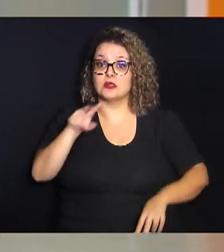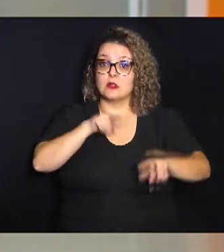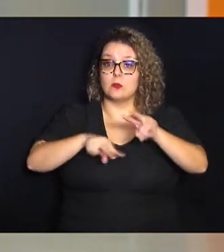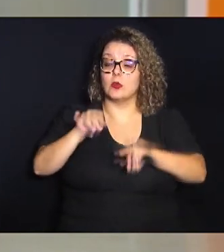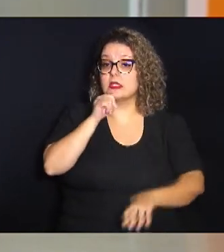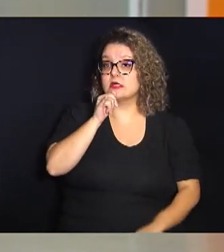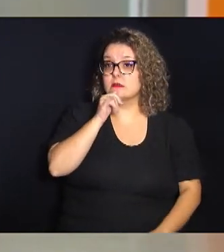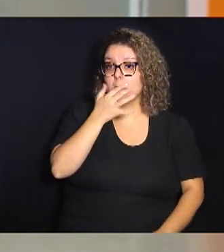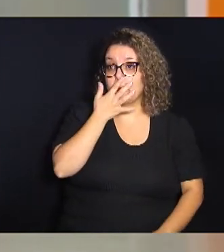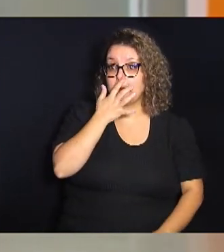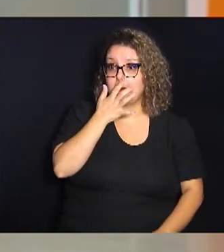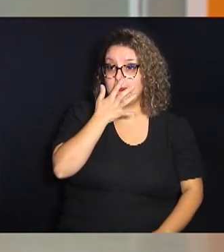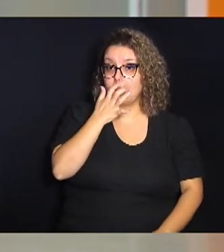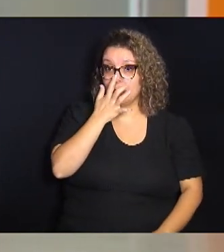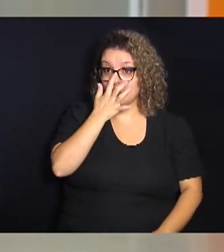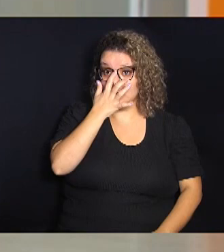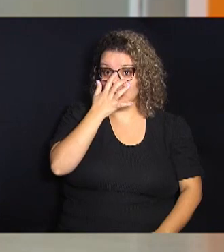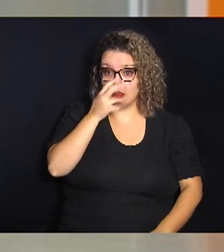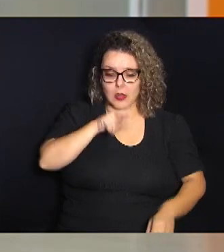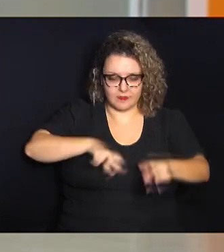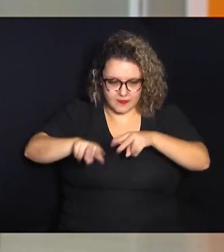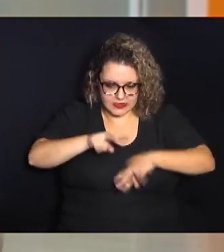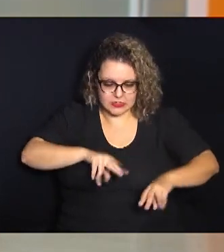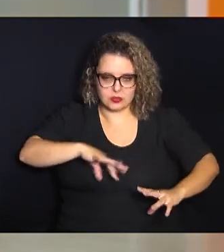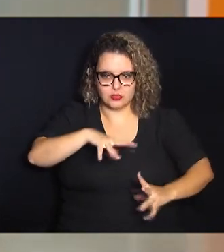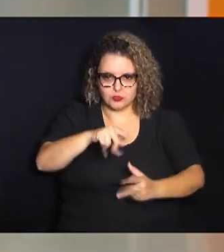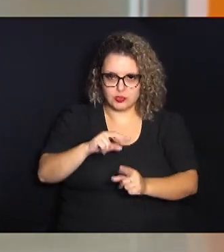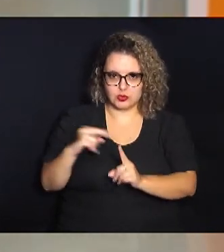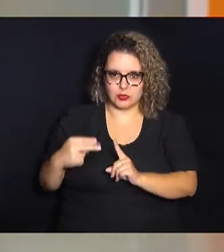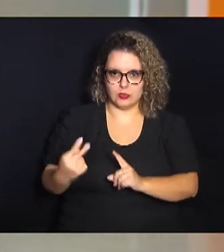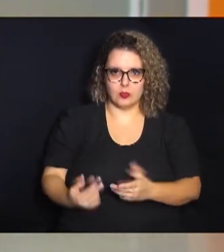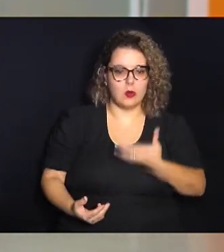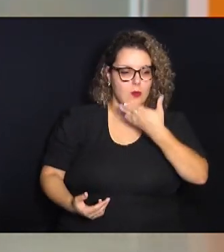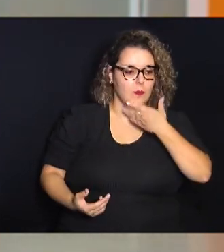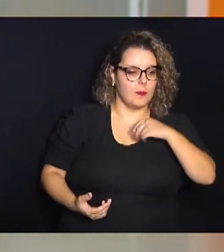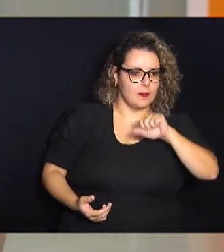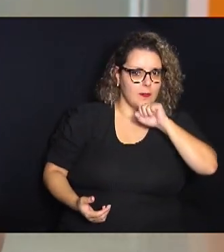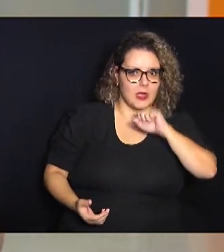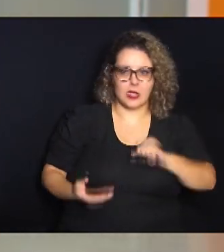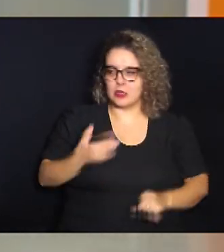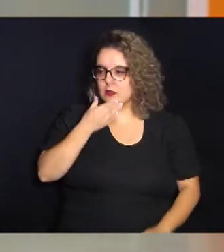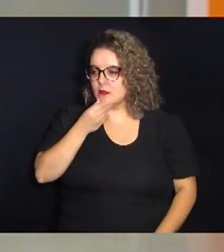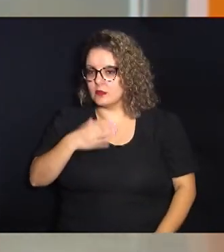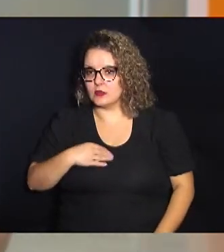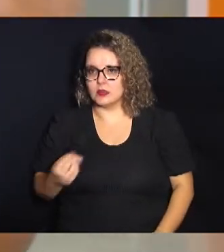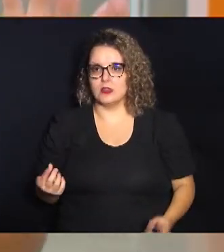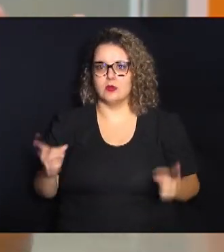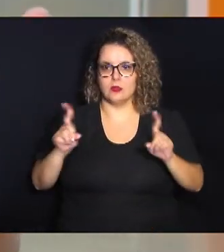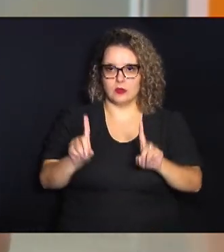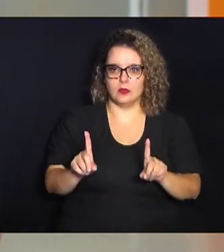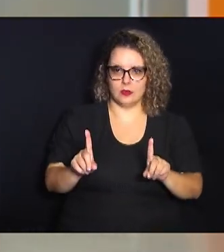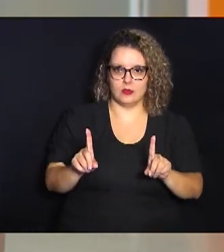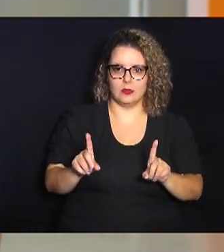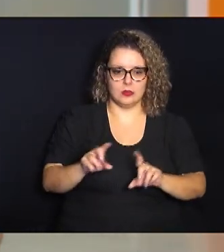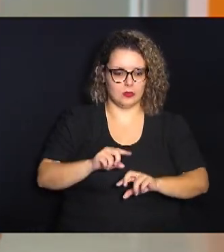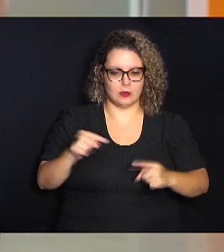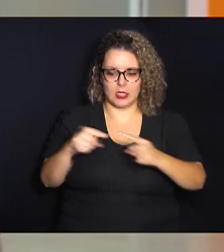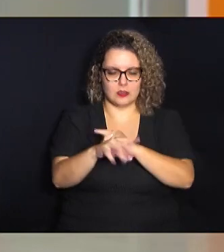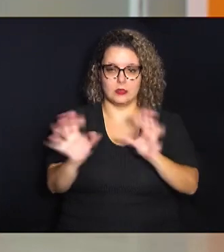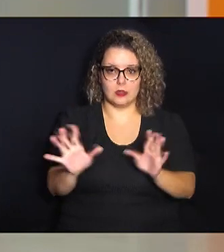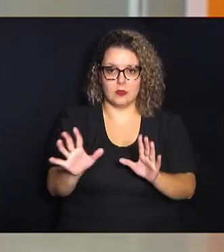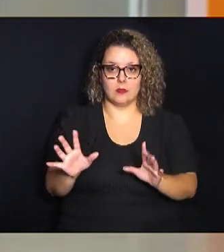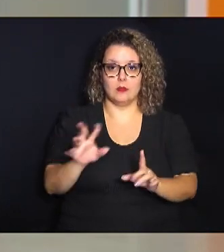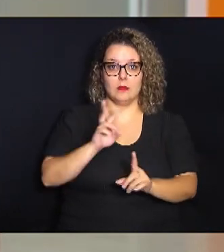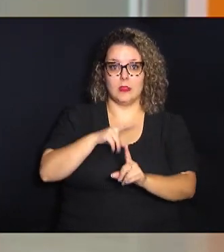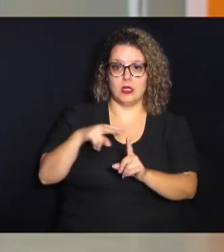por exemplo a visão mesmo de mundo então por exemplo pai e filho né não que o pai e o filho sejam contrários mas a visão